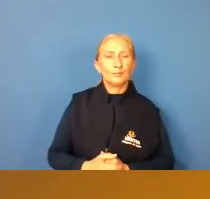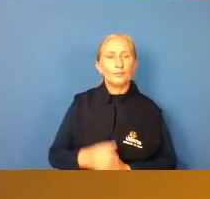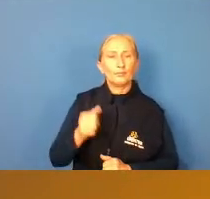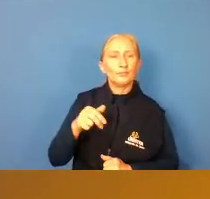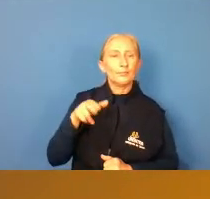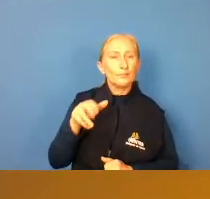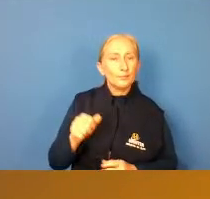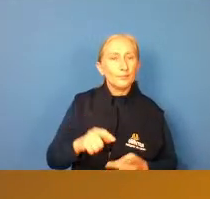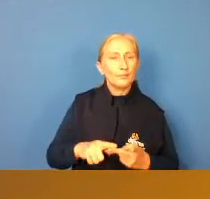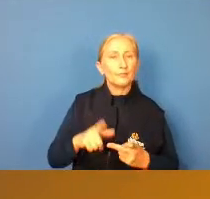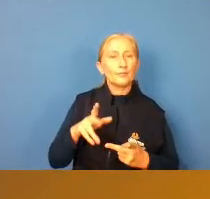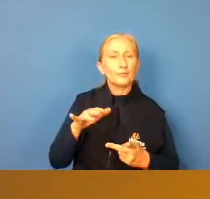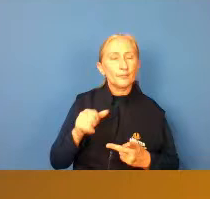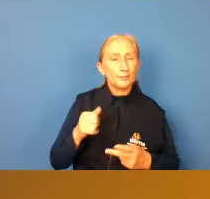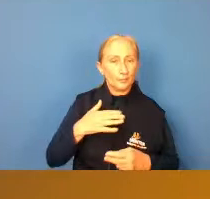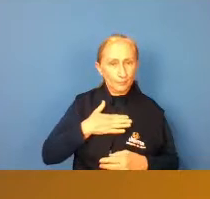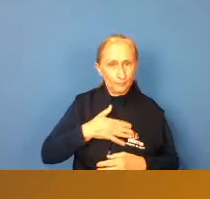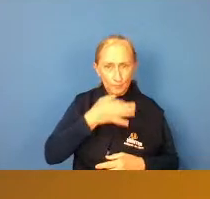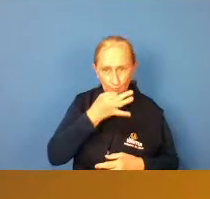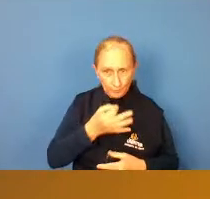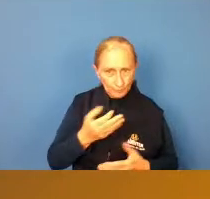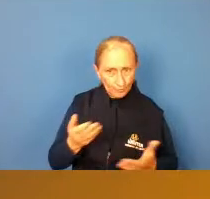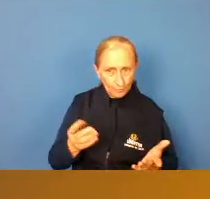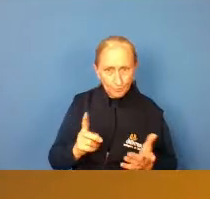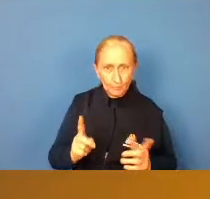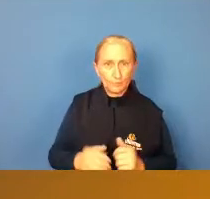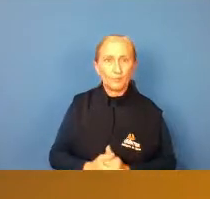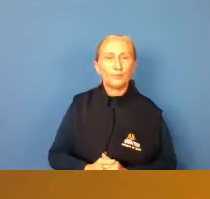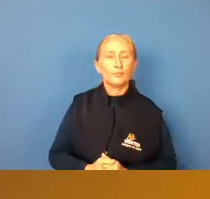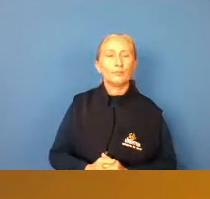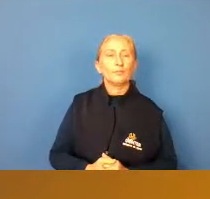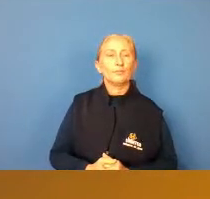Lucas gostariam de fazer algum comentário